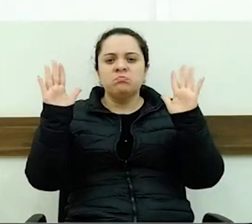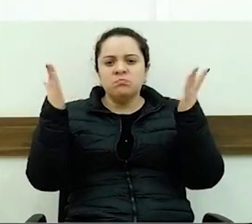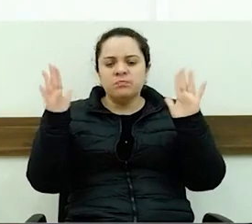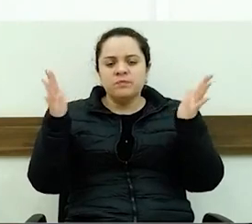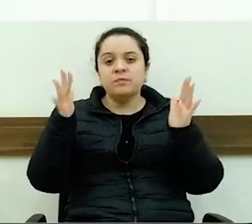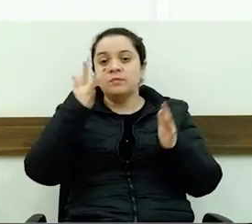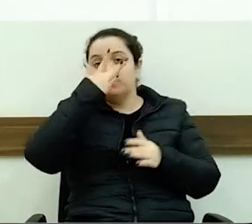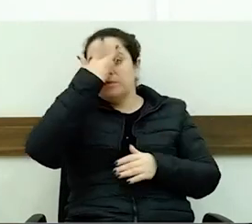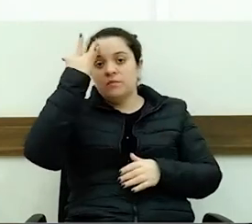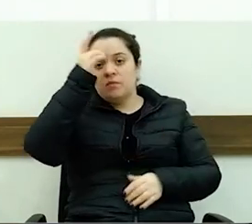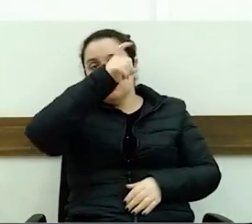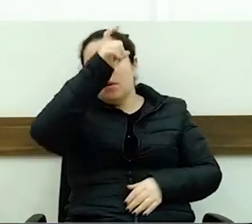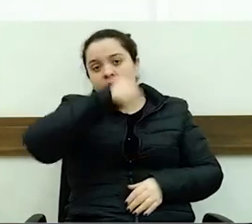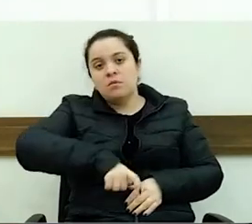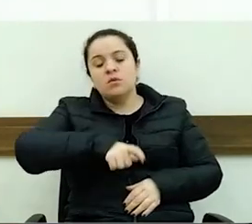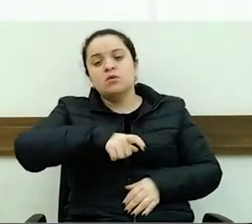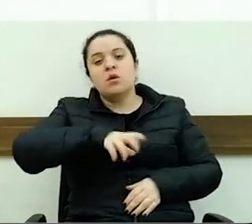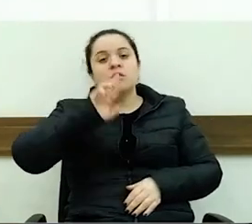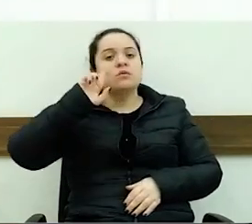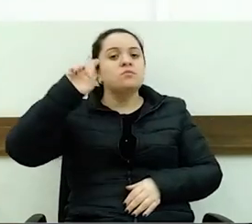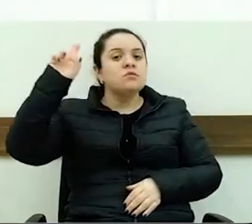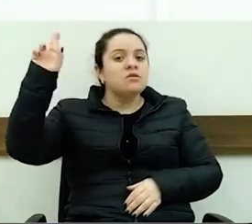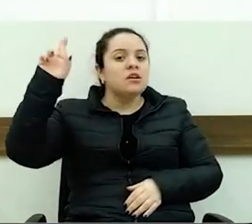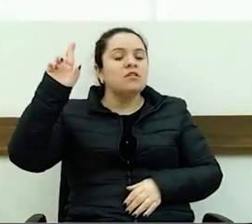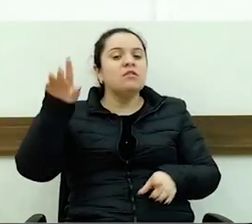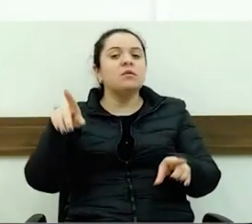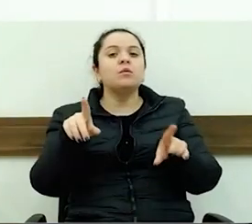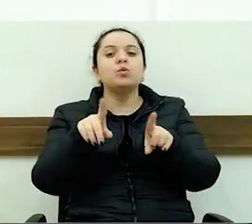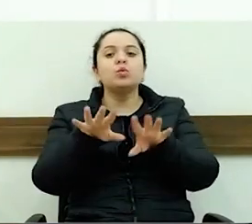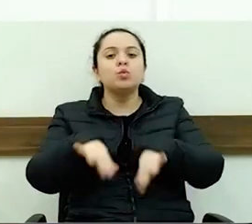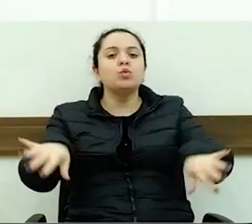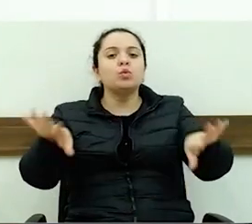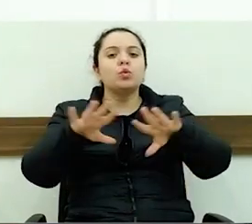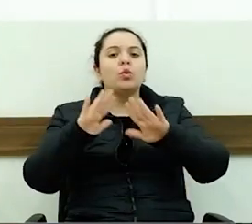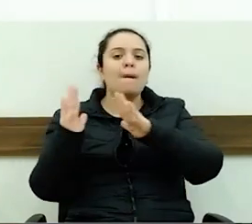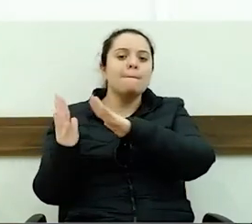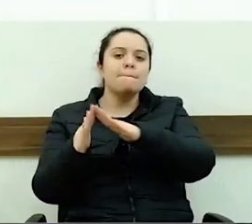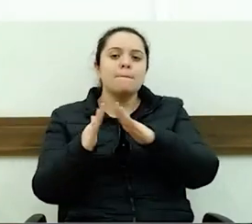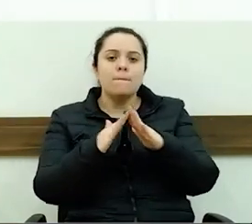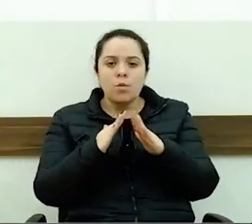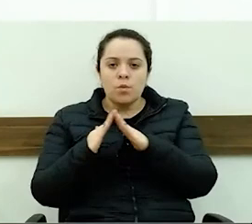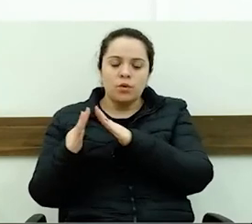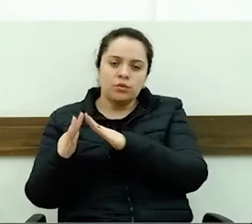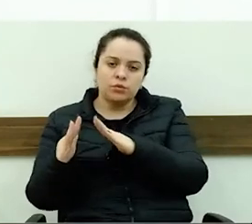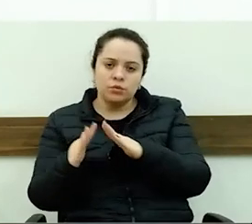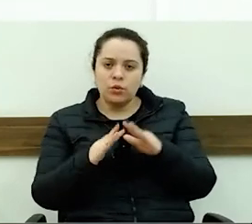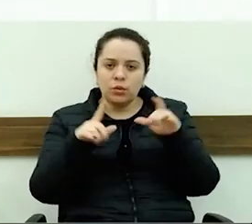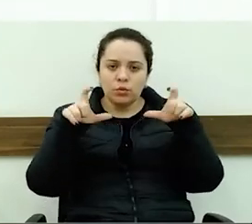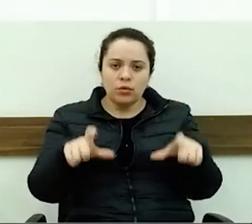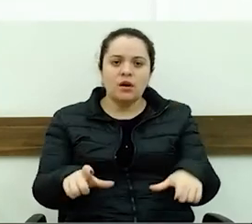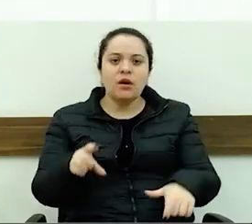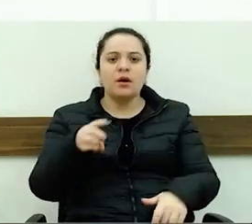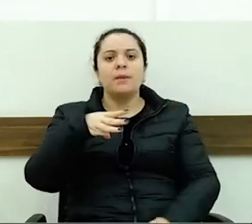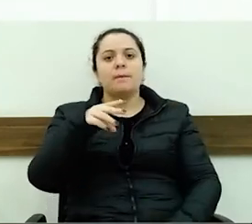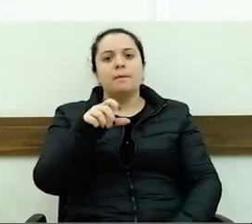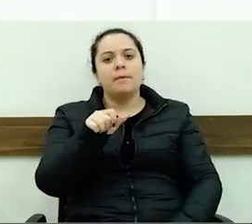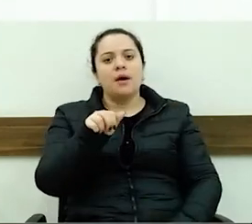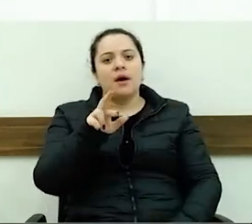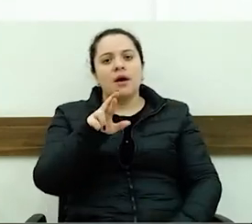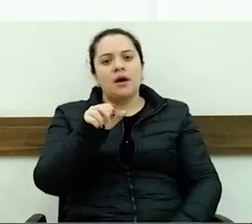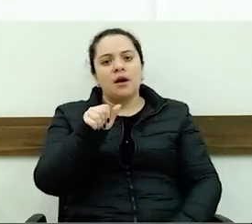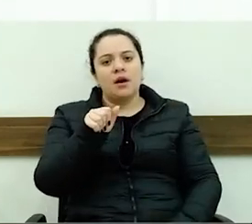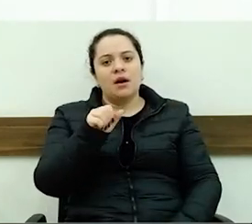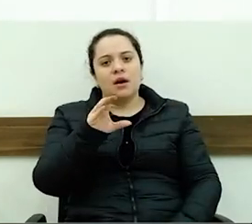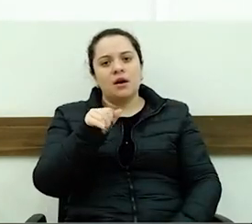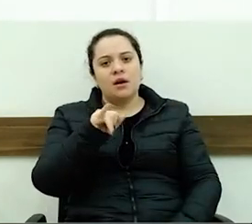a pessoa do Silvaninho Rossetti, mas todos os moradores daquela vila, todos os moradores de Maracajú dos Gaúchos, pela belíssima festa